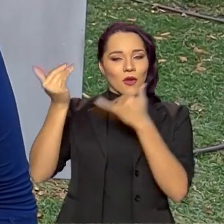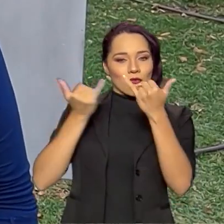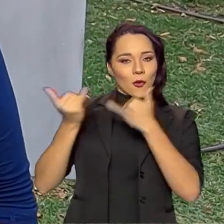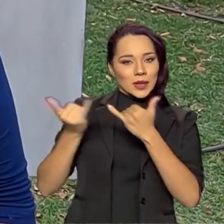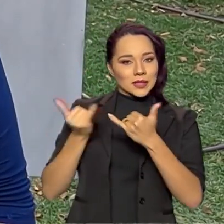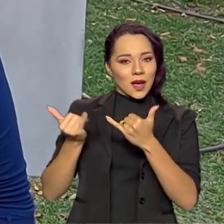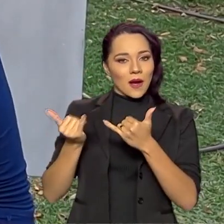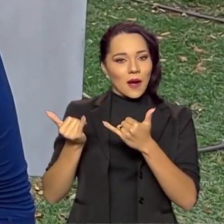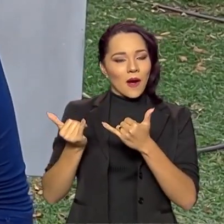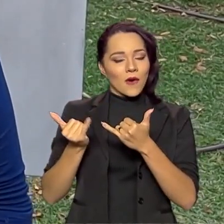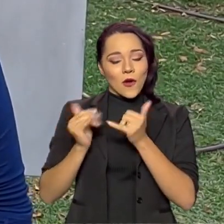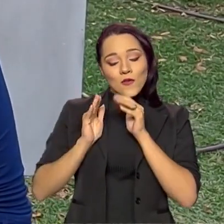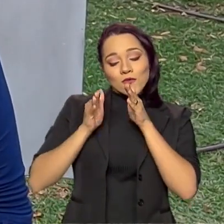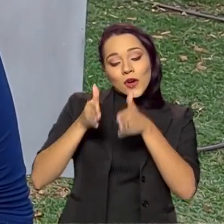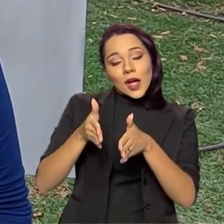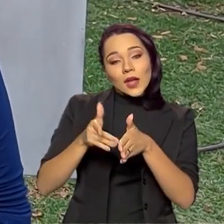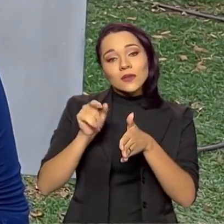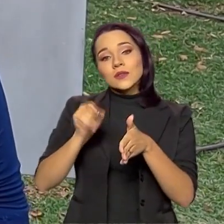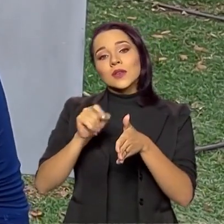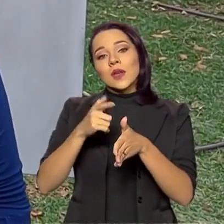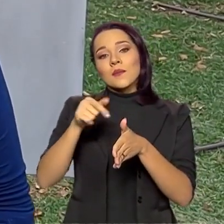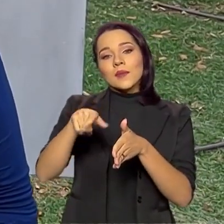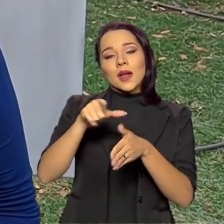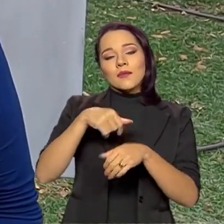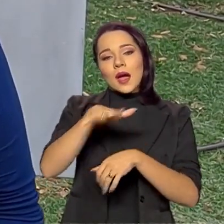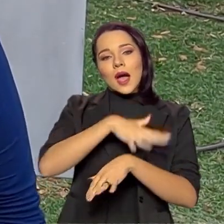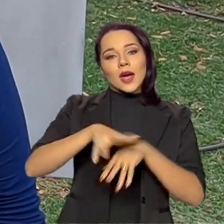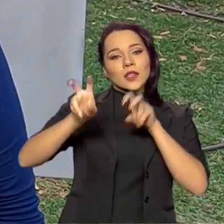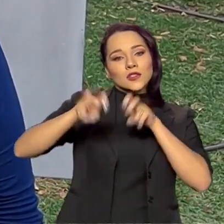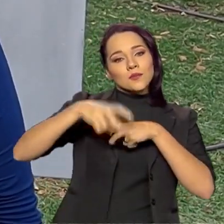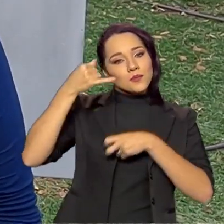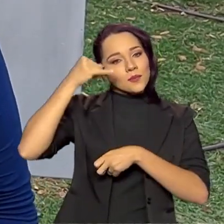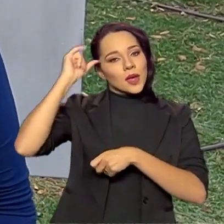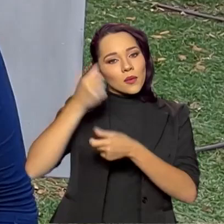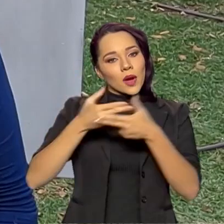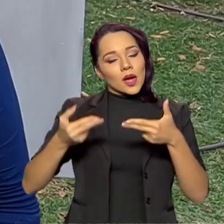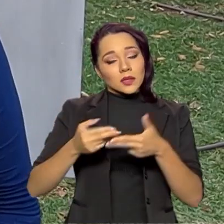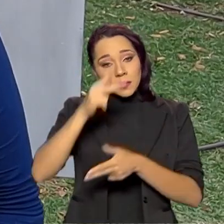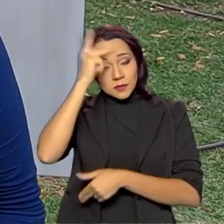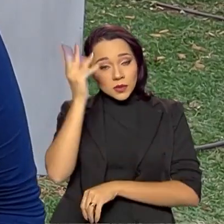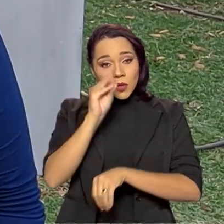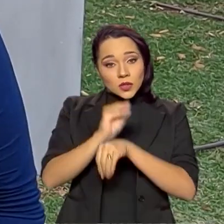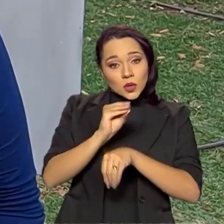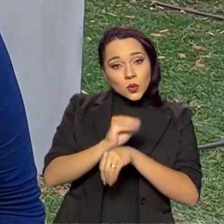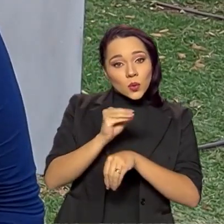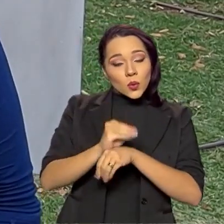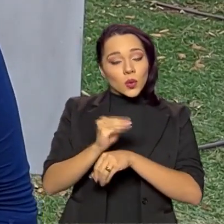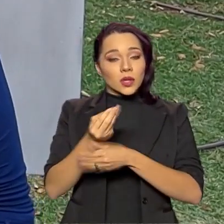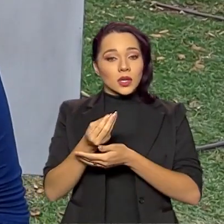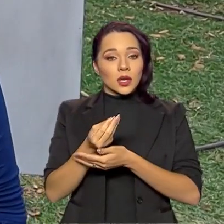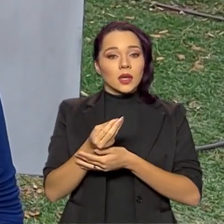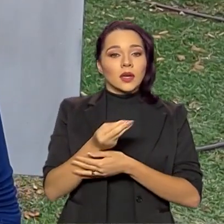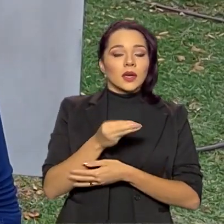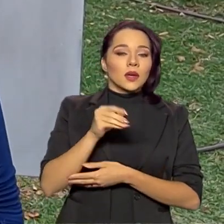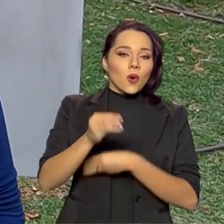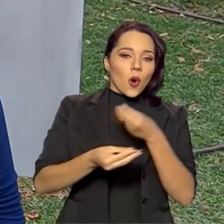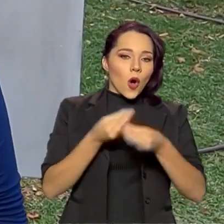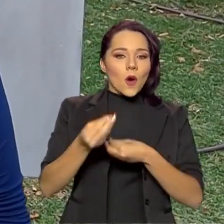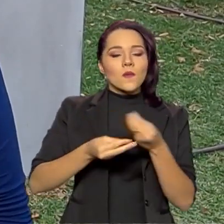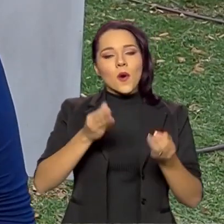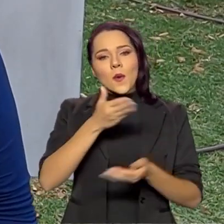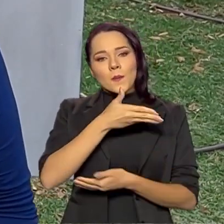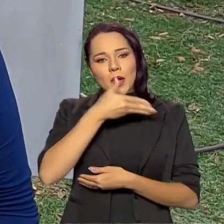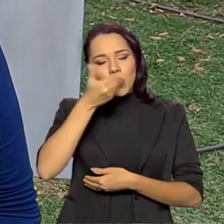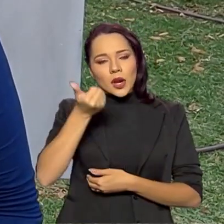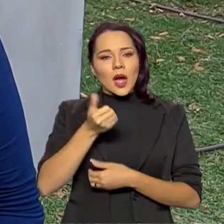voltadas para a produção pecuária, para os produtores, sobre como otimizar